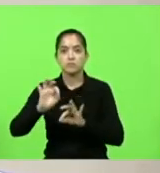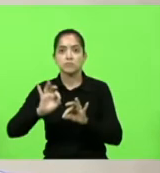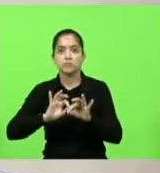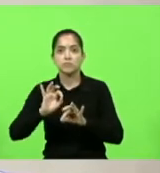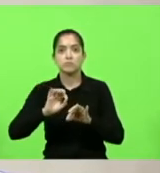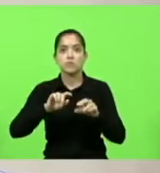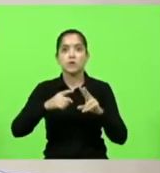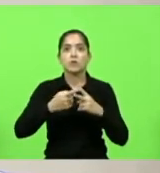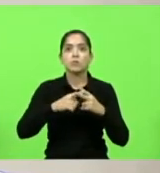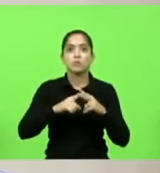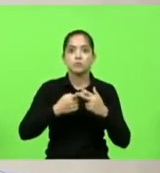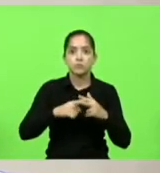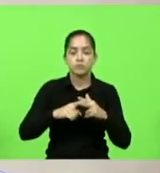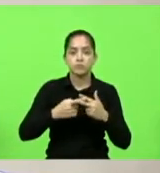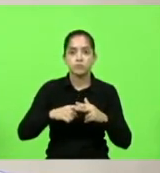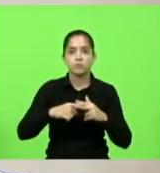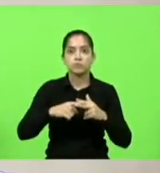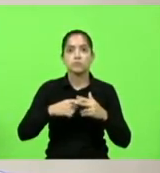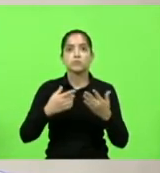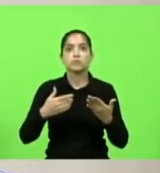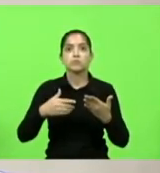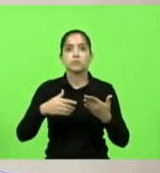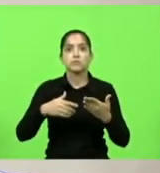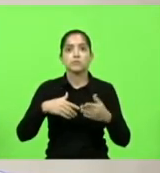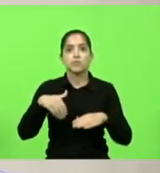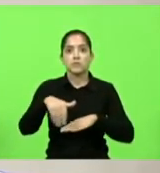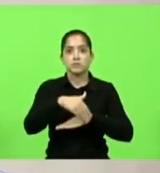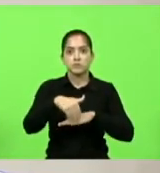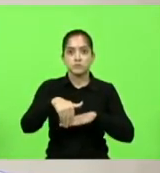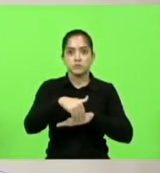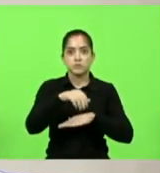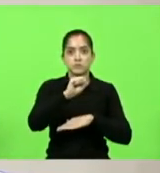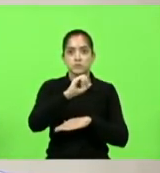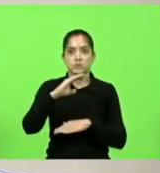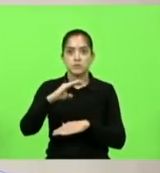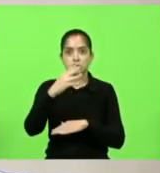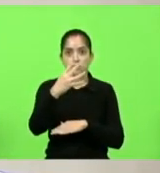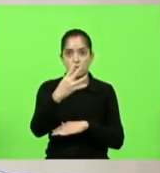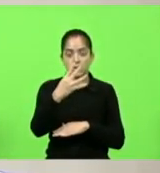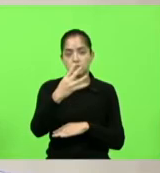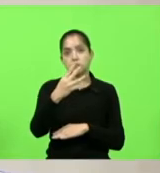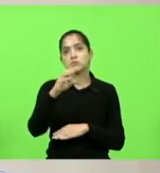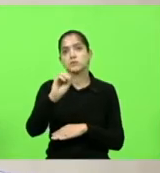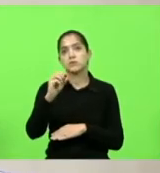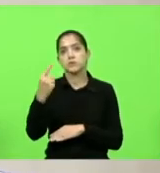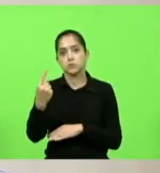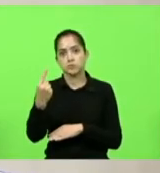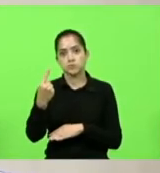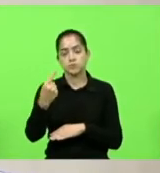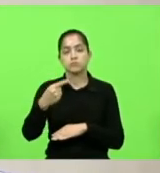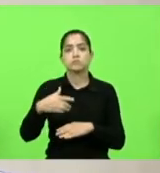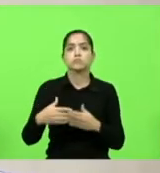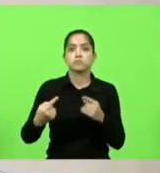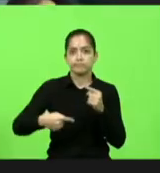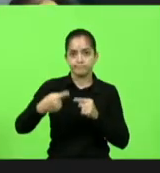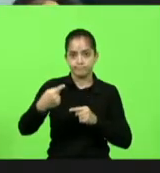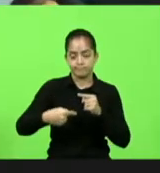implantação da ciclovia da rodovia SC-401. Em discussão?